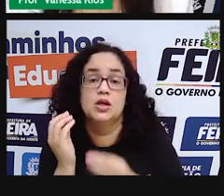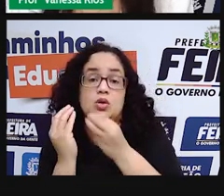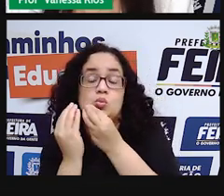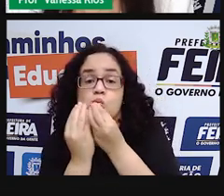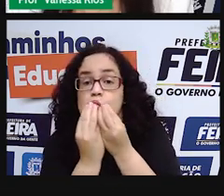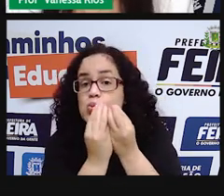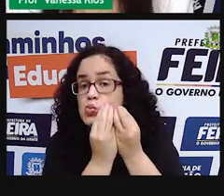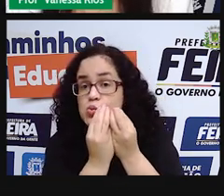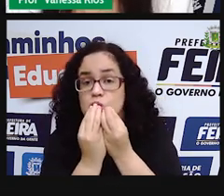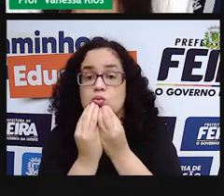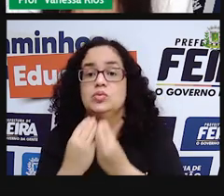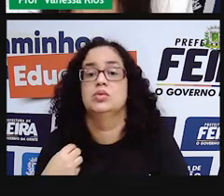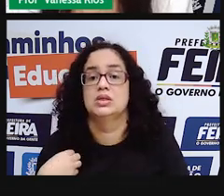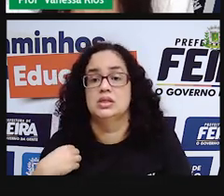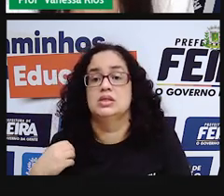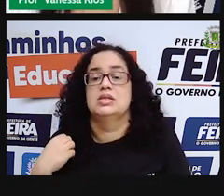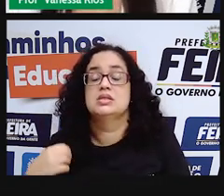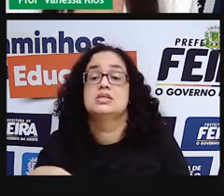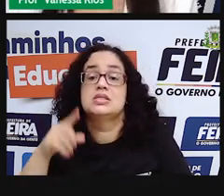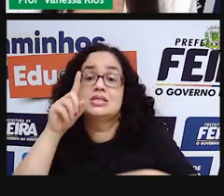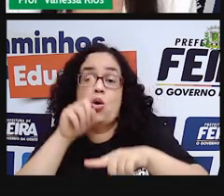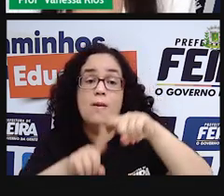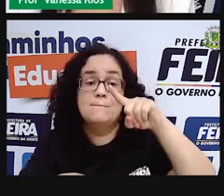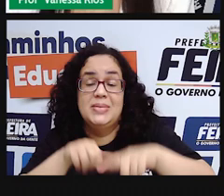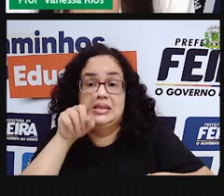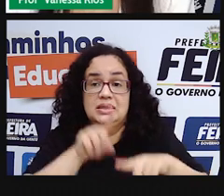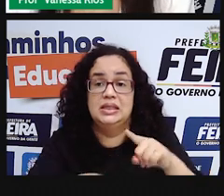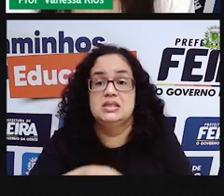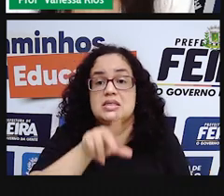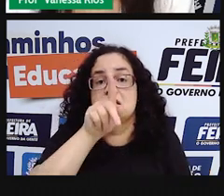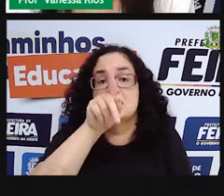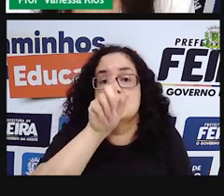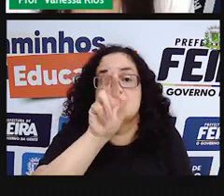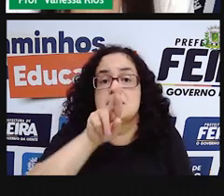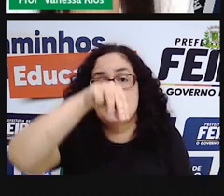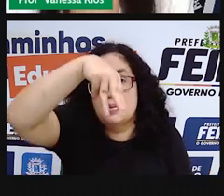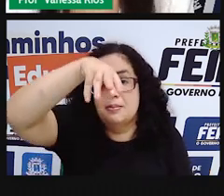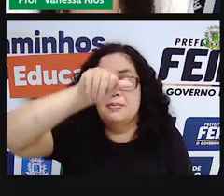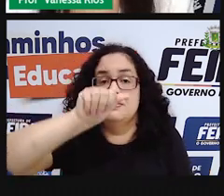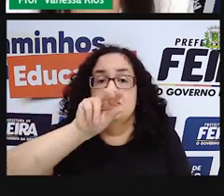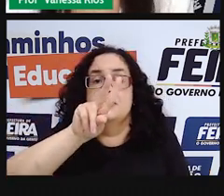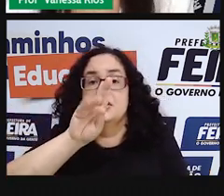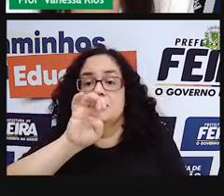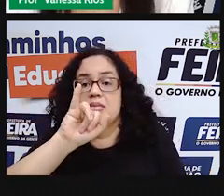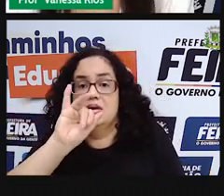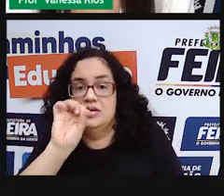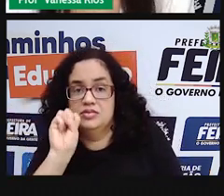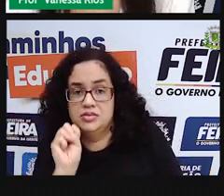Descobrimos que o guardanapo e o tecido são materiais permeáveis.